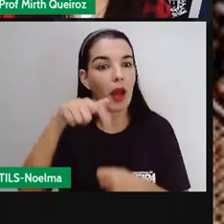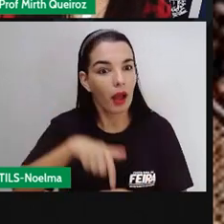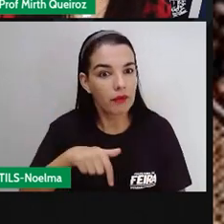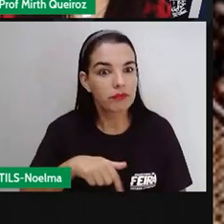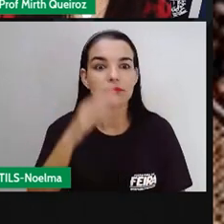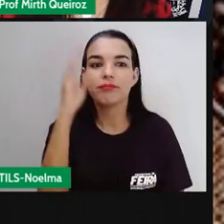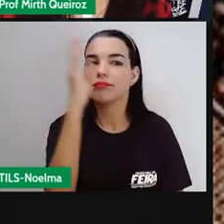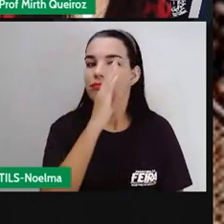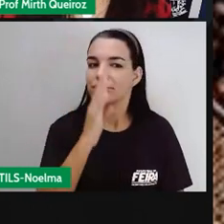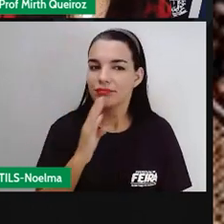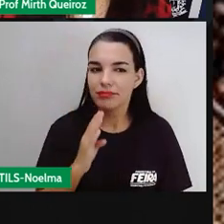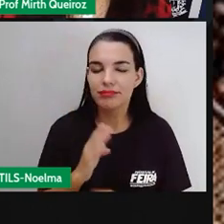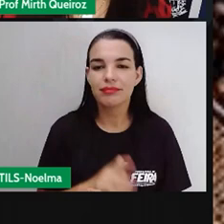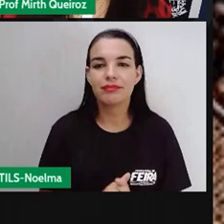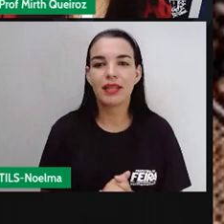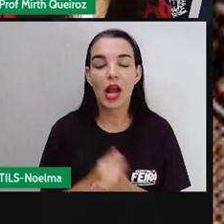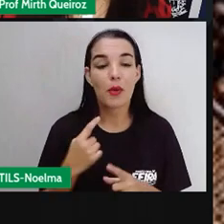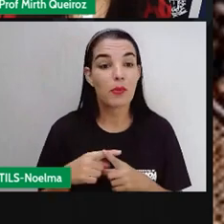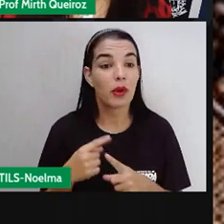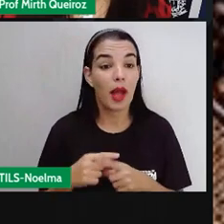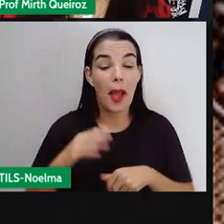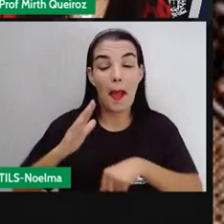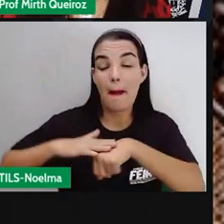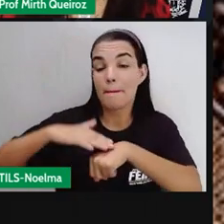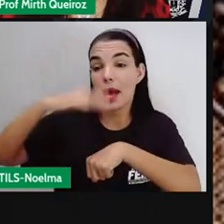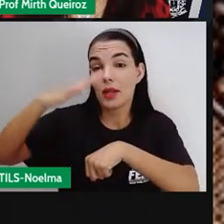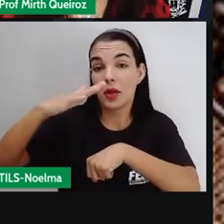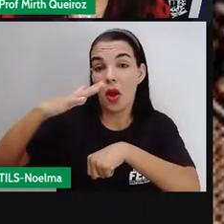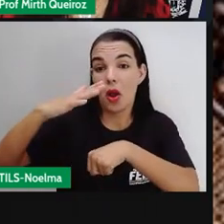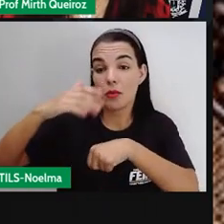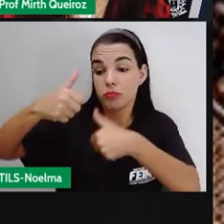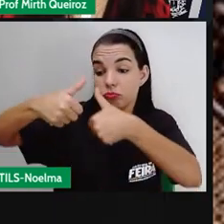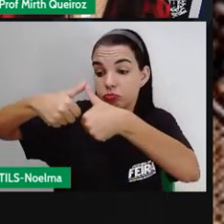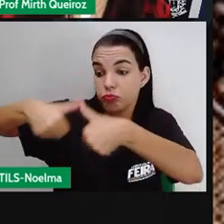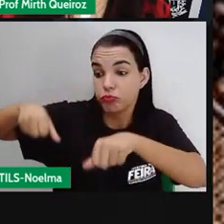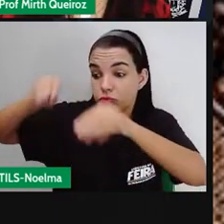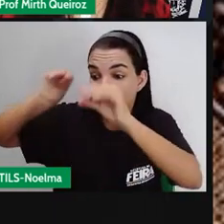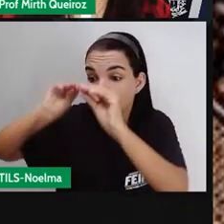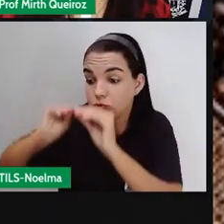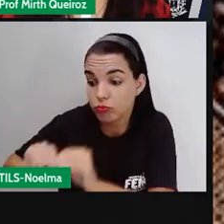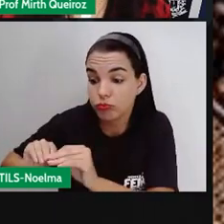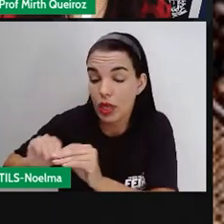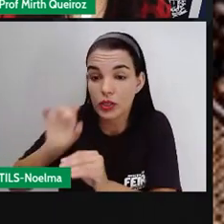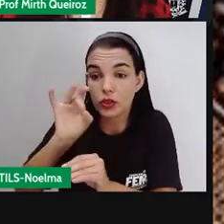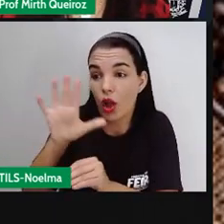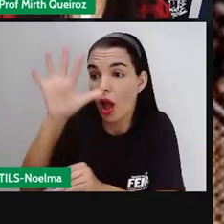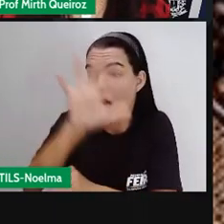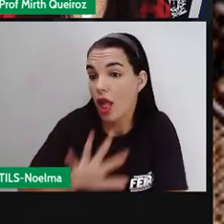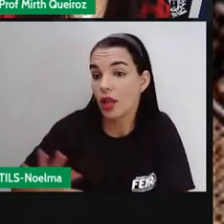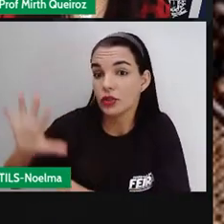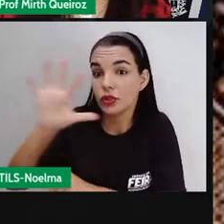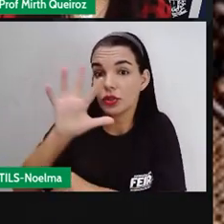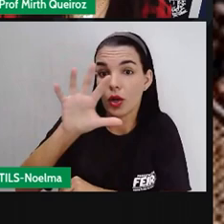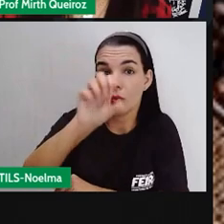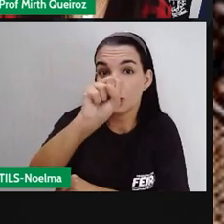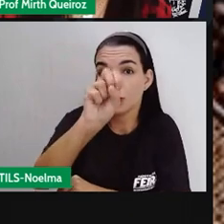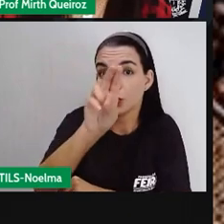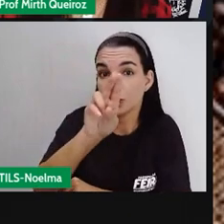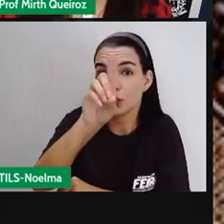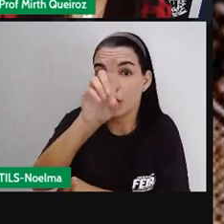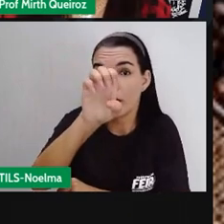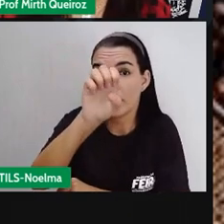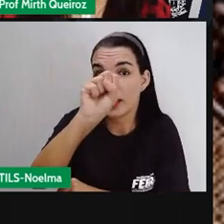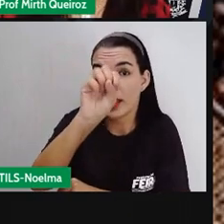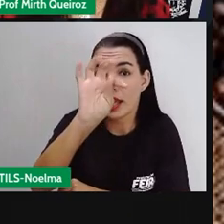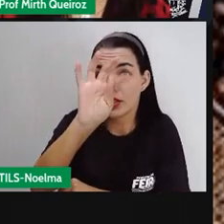Porque a maior parte da economia se concentrava aí nessa região, que é a região sudeste, né.